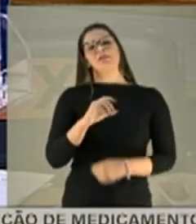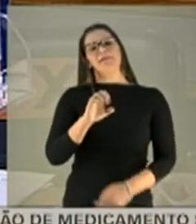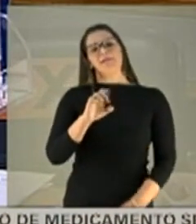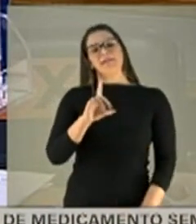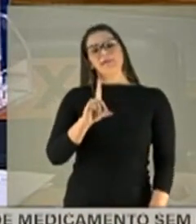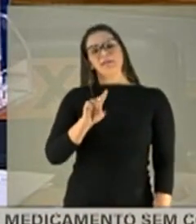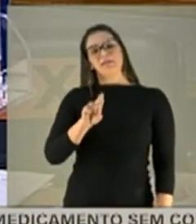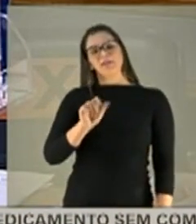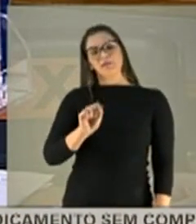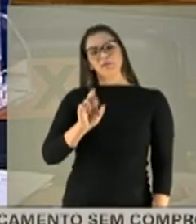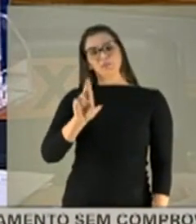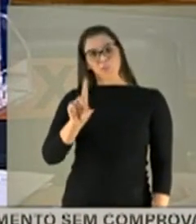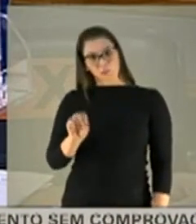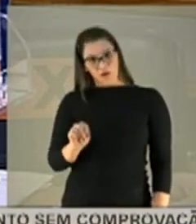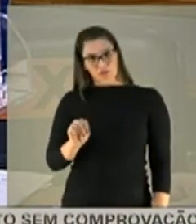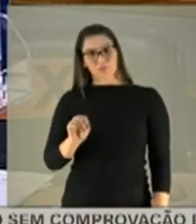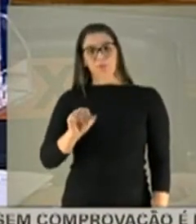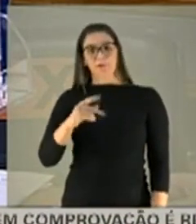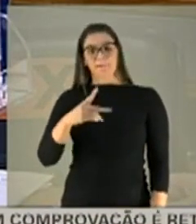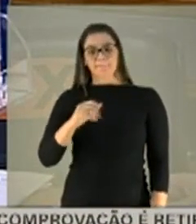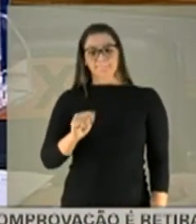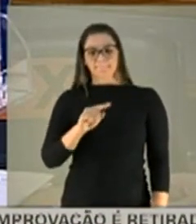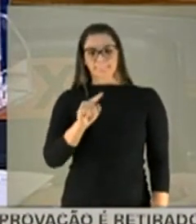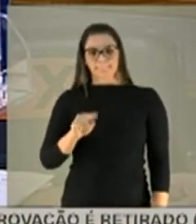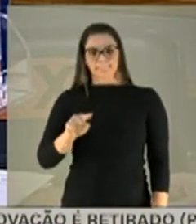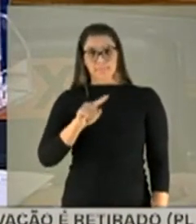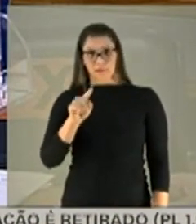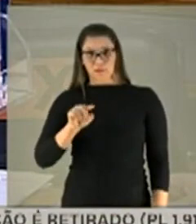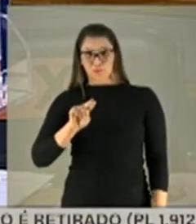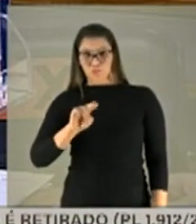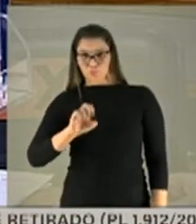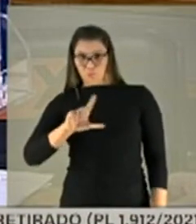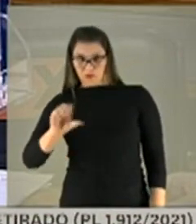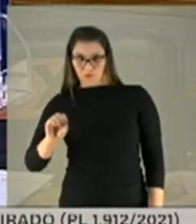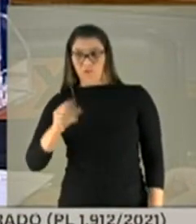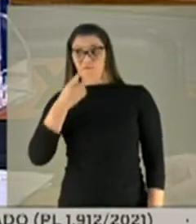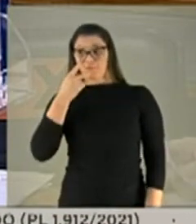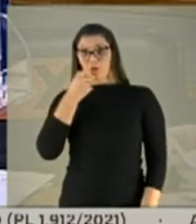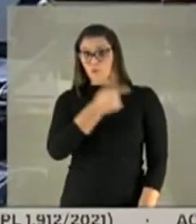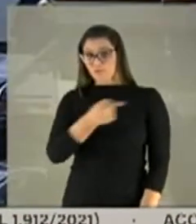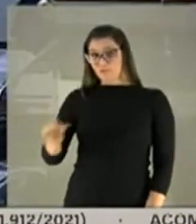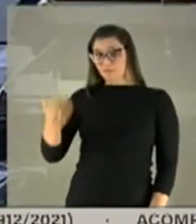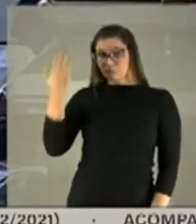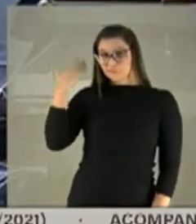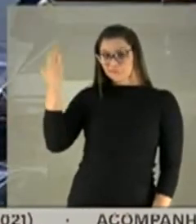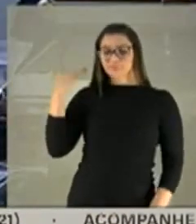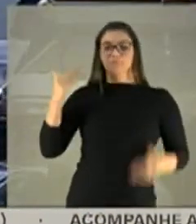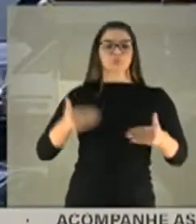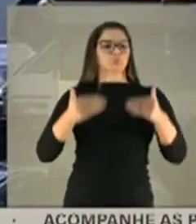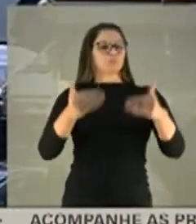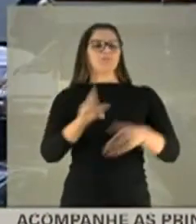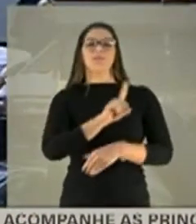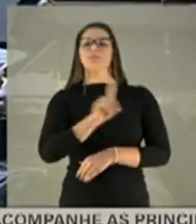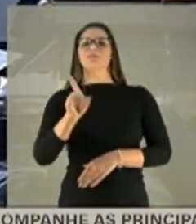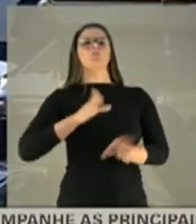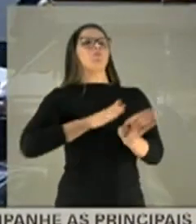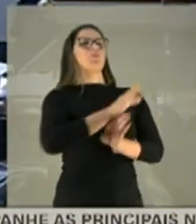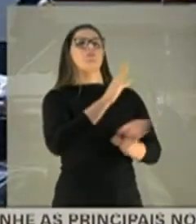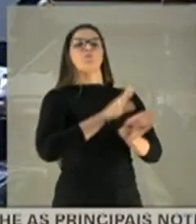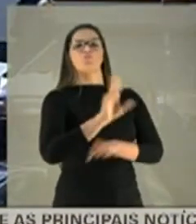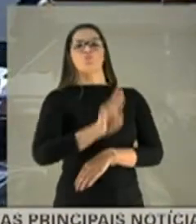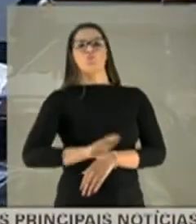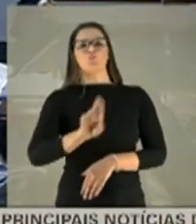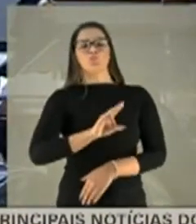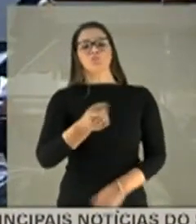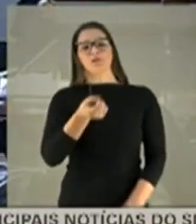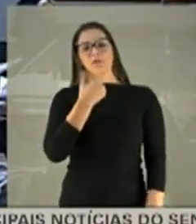aqui nessa comissão parlamentar de inquérito, em depoimento na semana passada, que o ministério não havia recomendado o uso de